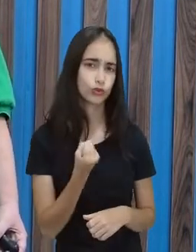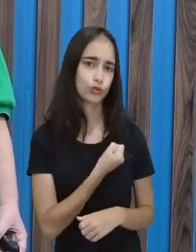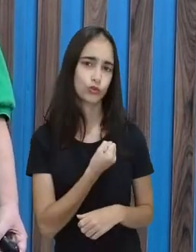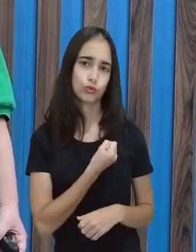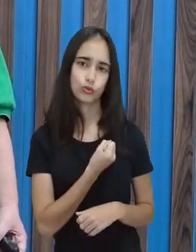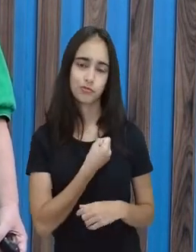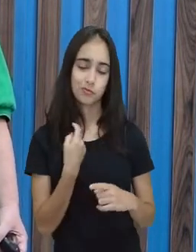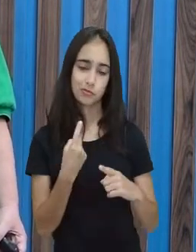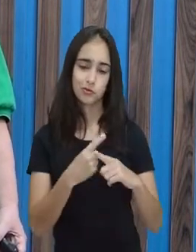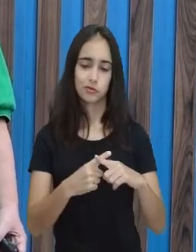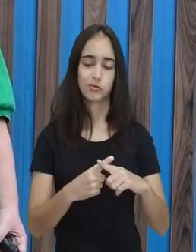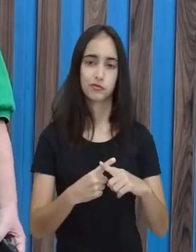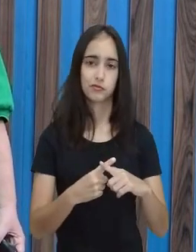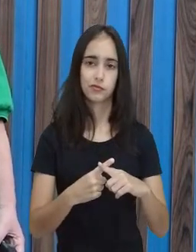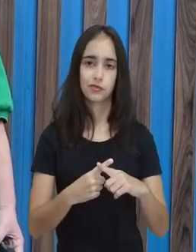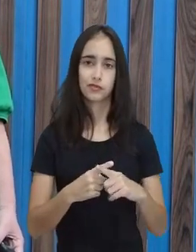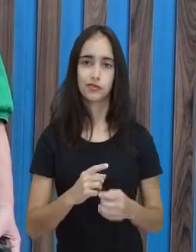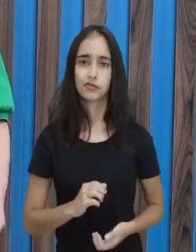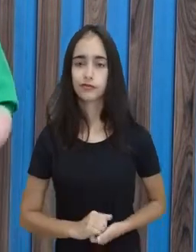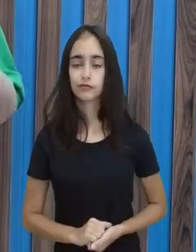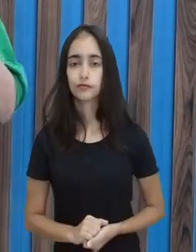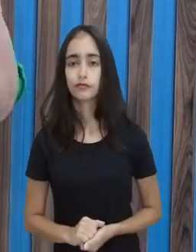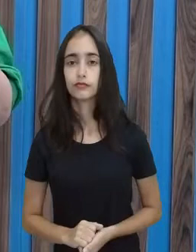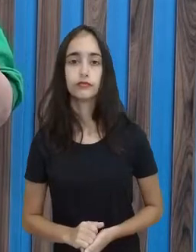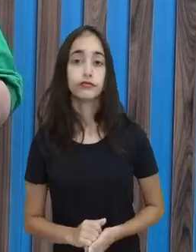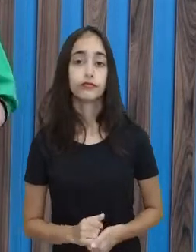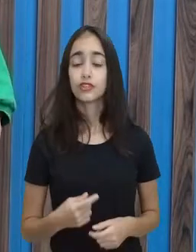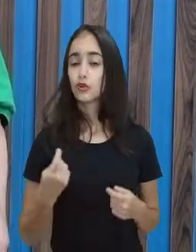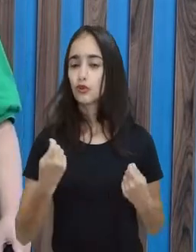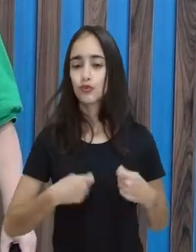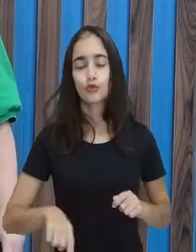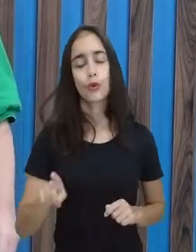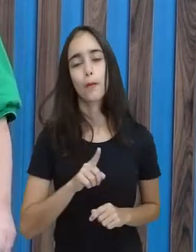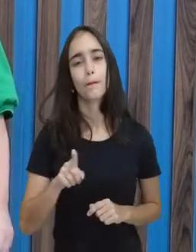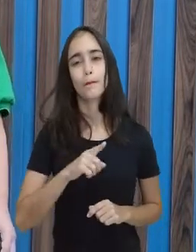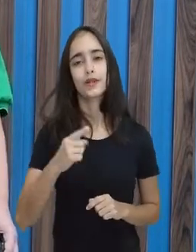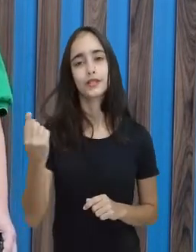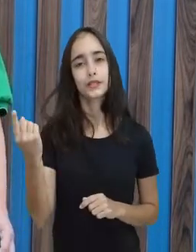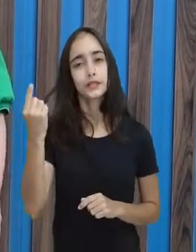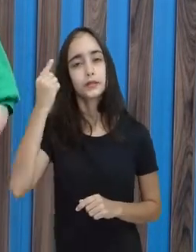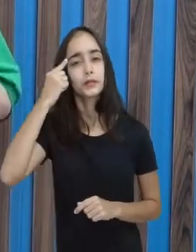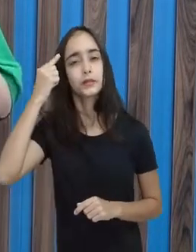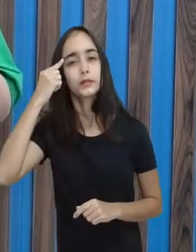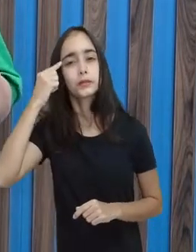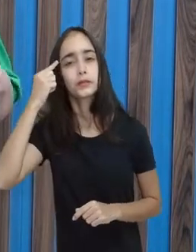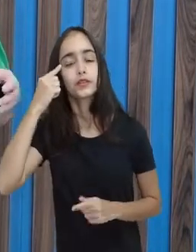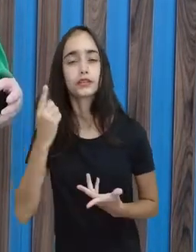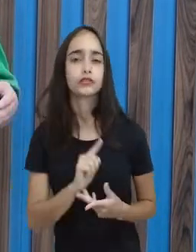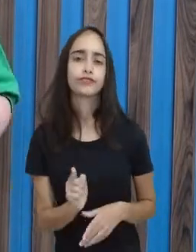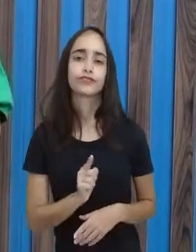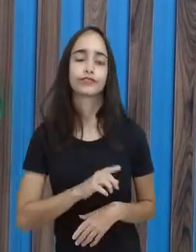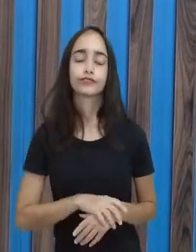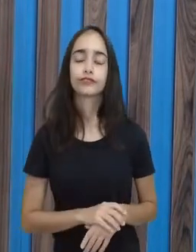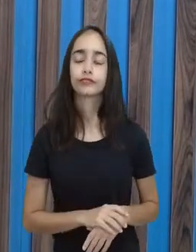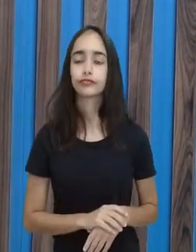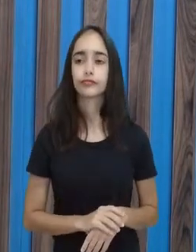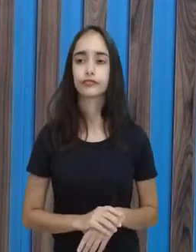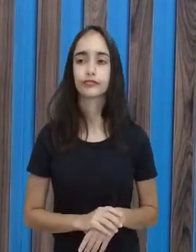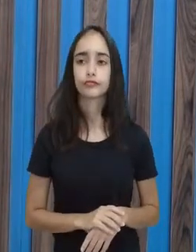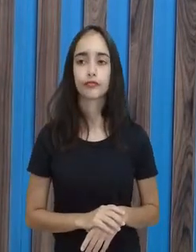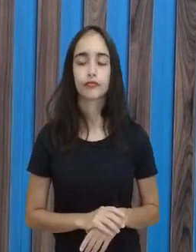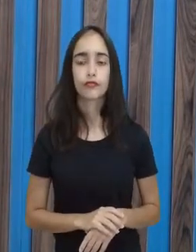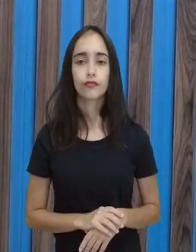termo, professora, é para eu decorar? Não, gente. De tanto usar, vocês vão saber. O que é neutro? Que não modifica nada. Então,